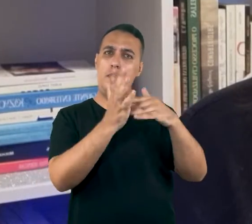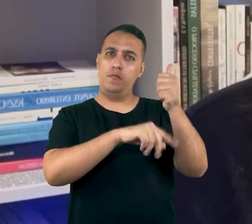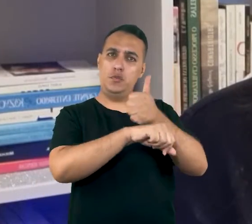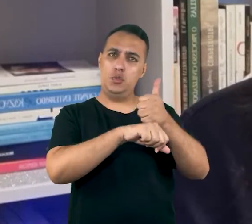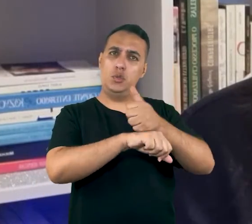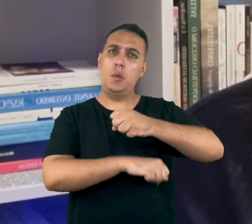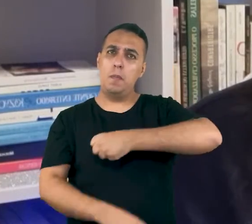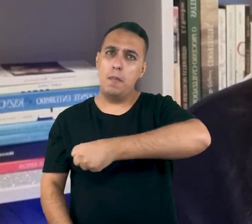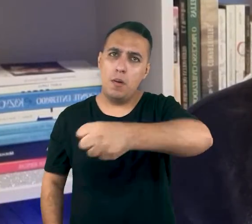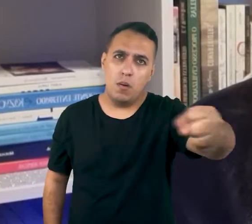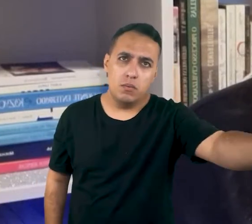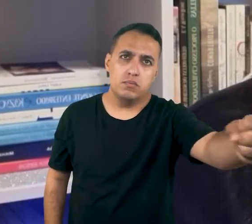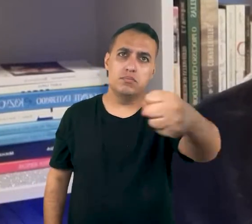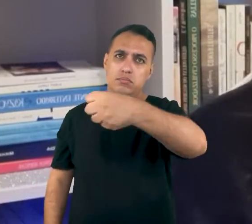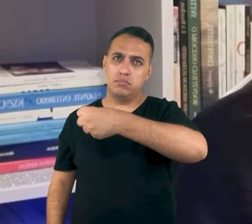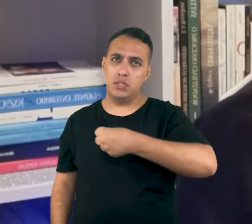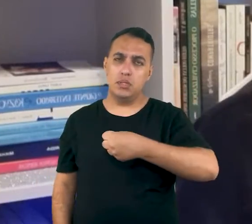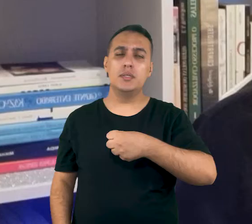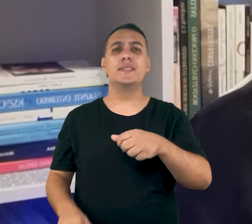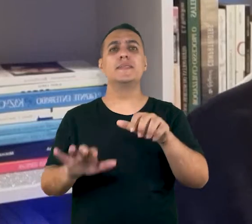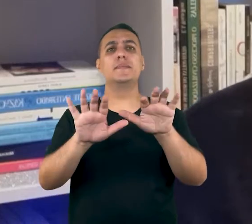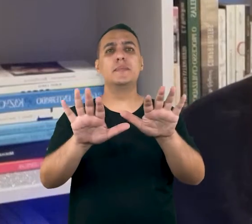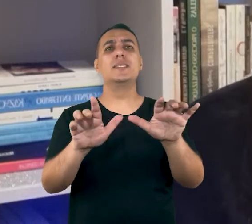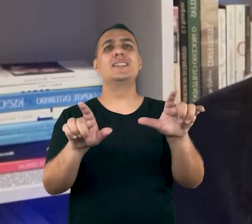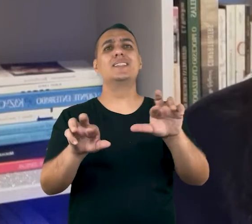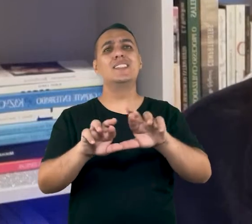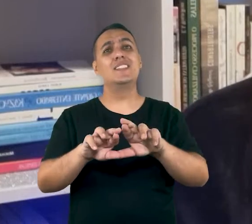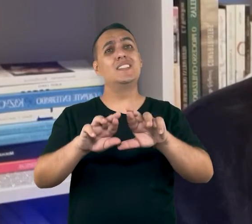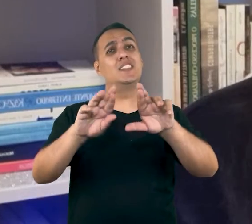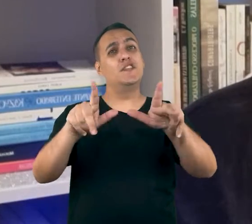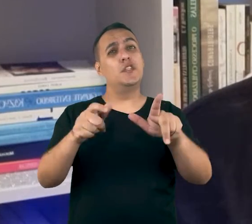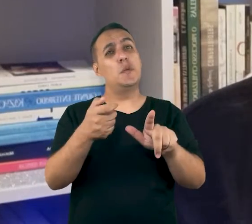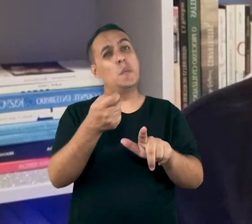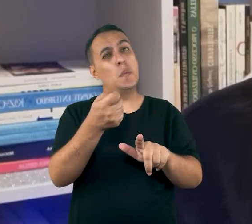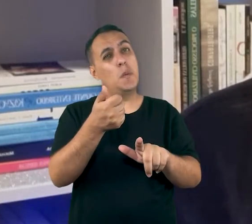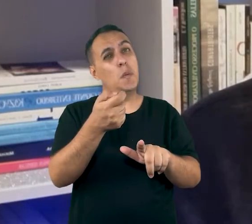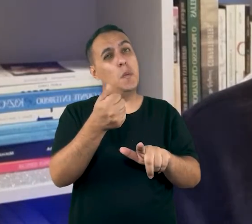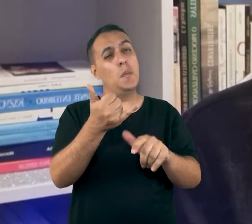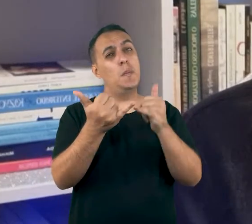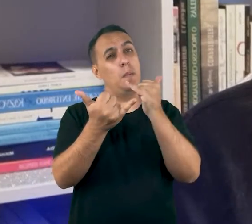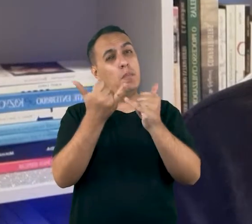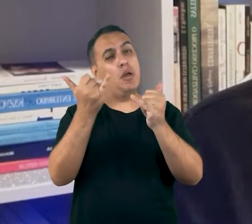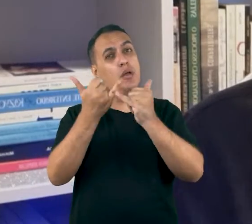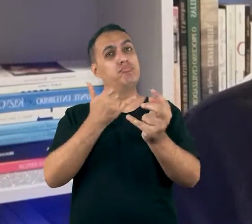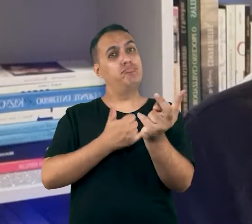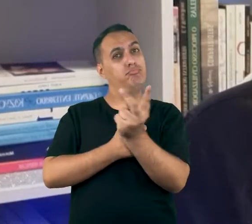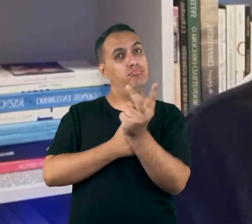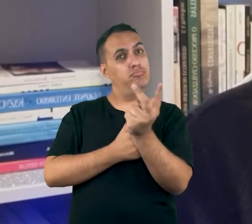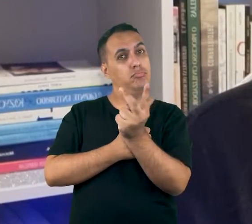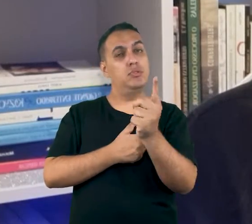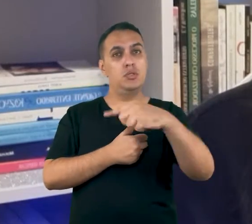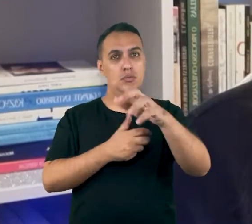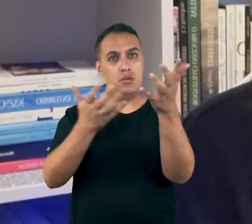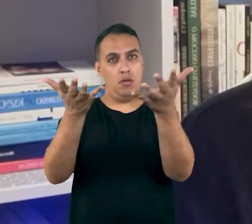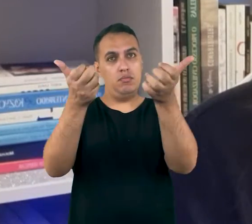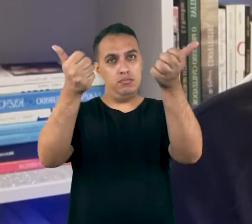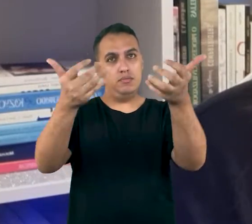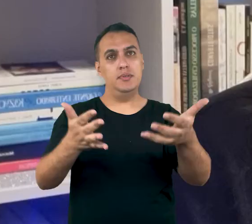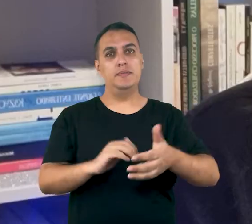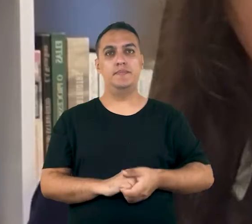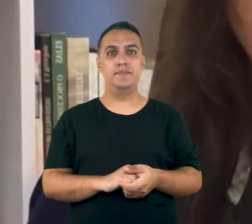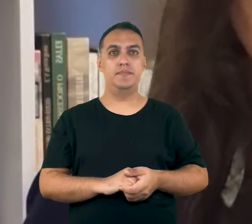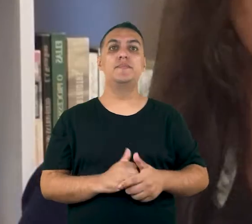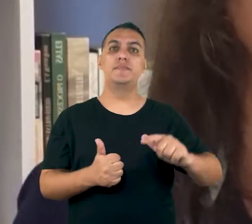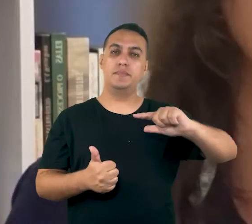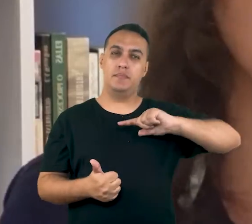portaria. E elas vão ter algumas diferenças pequenas, algumas peculiaridades entre elas que a gente vai falar sobre